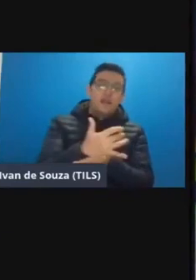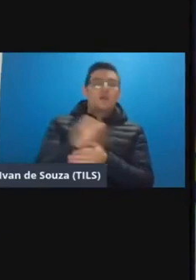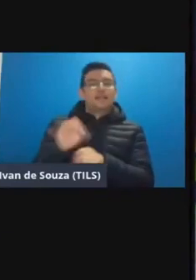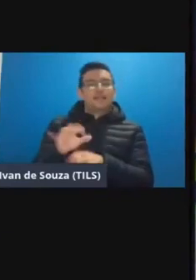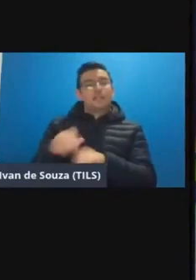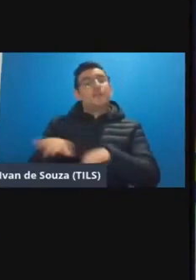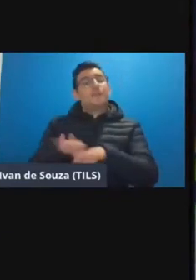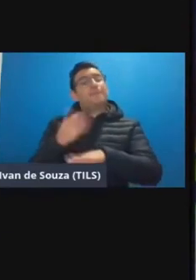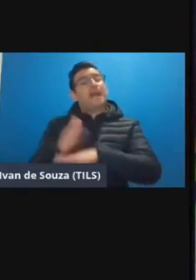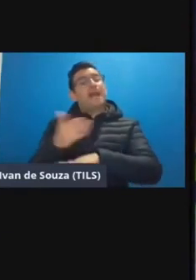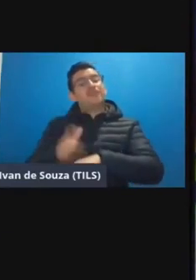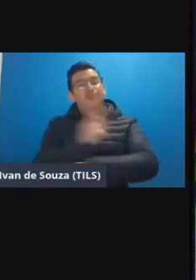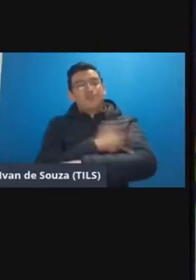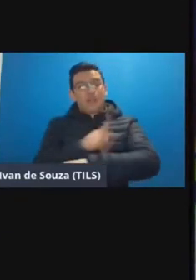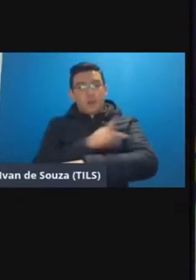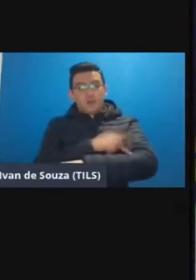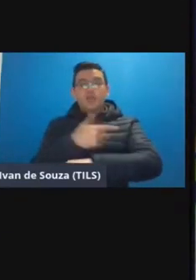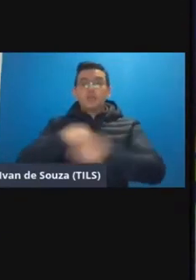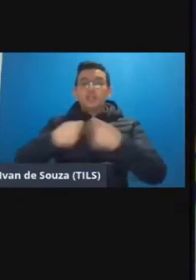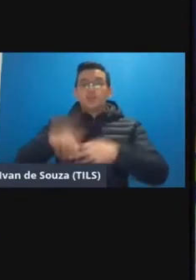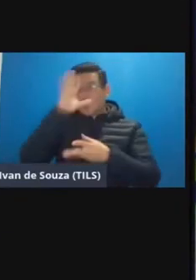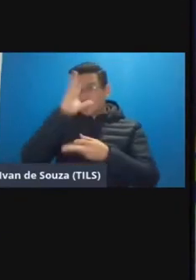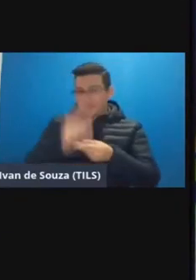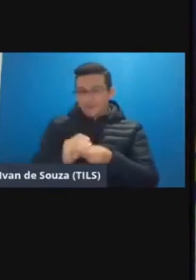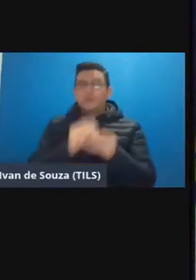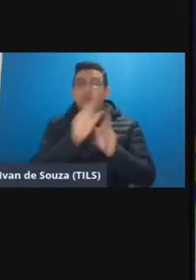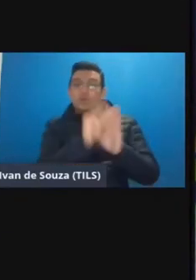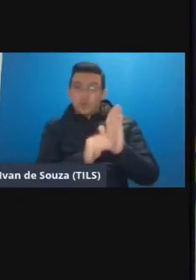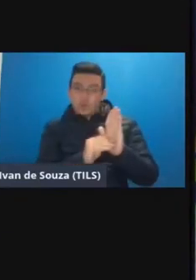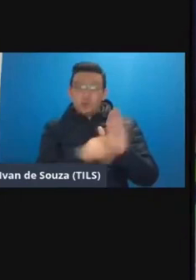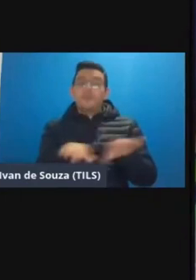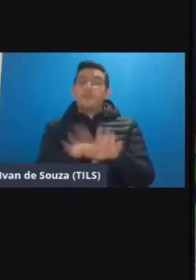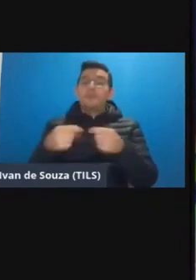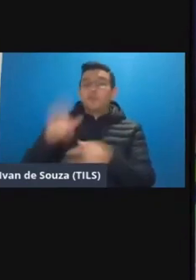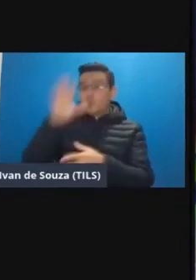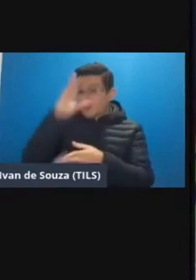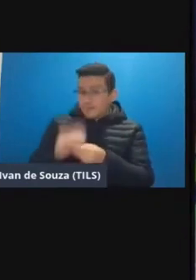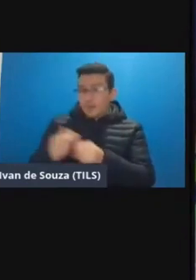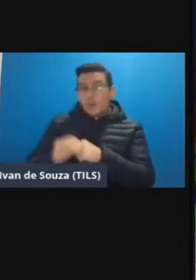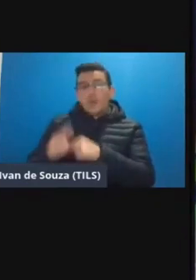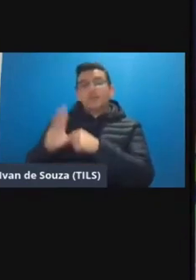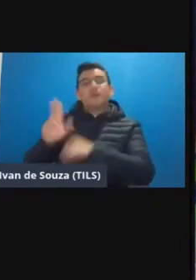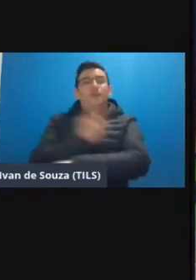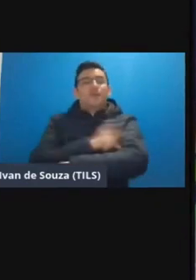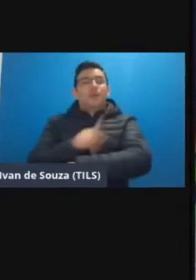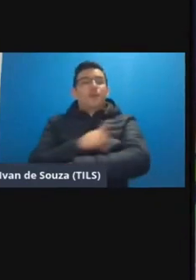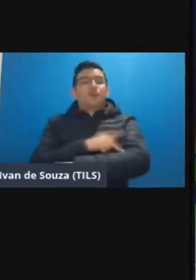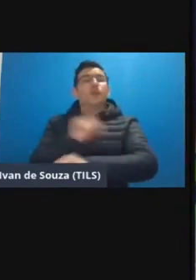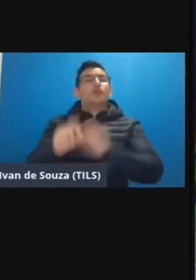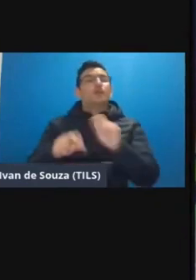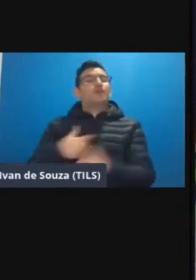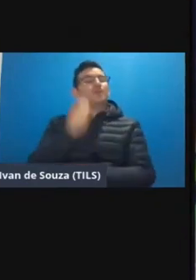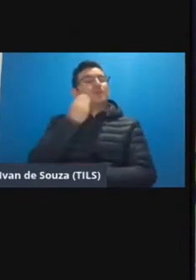práticas pedagógicas eu vou precisar entender além do conteúdo eu vou precisar entender um pouco desse conhecimento pedagógico que é um pouco do a gente tá tentando